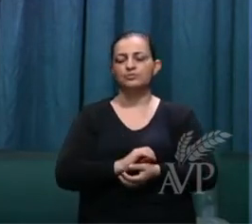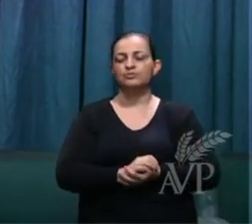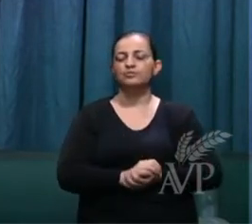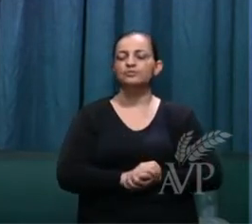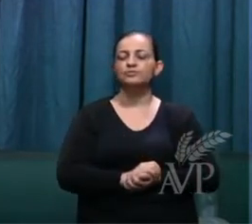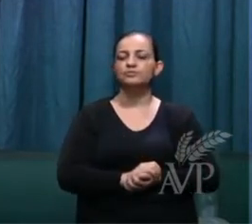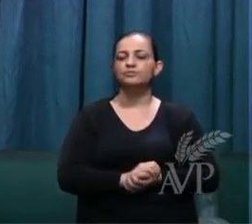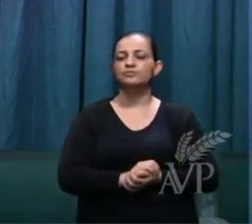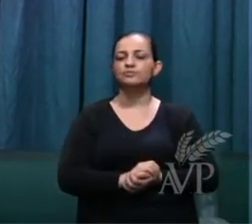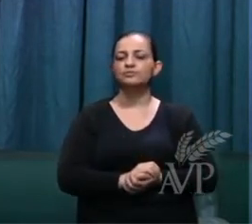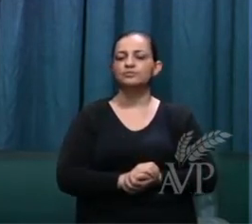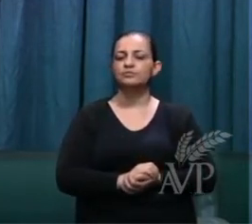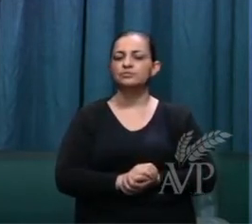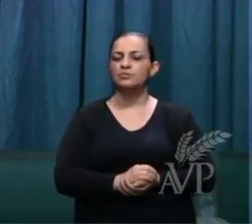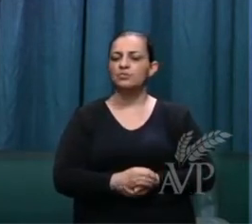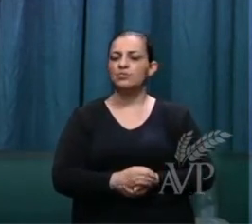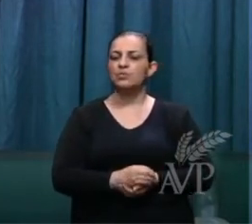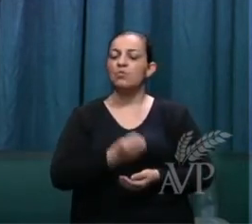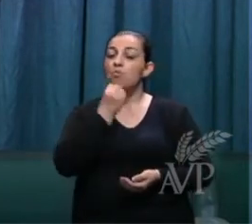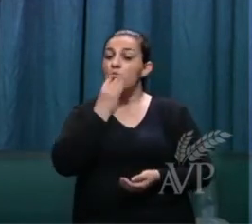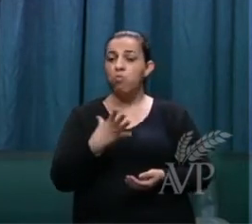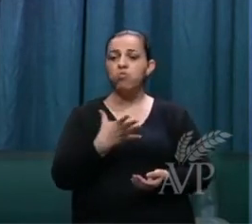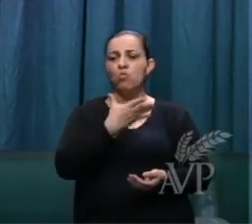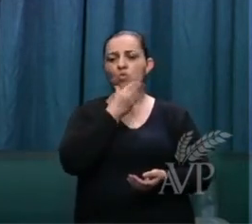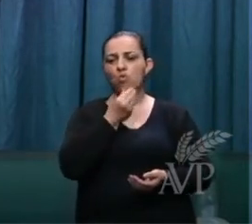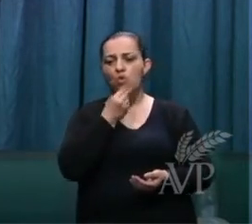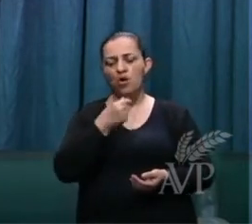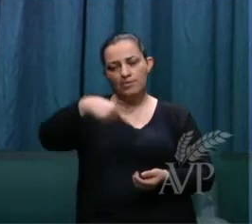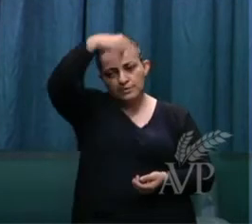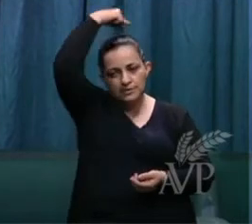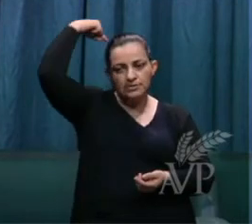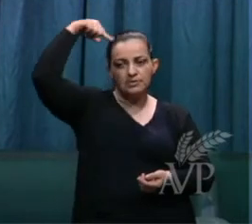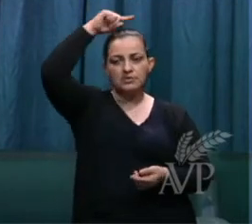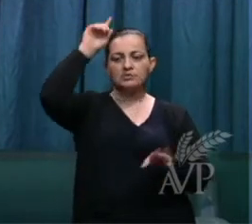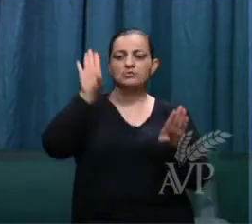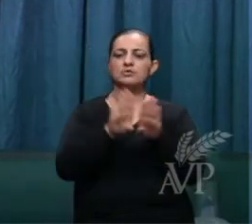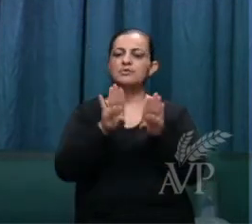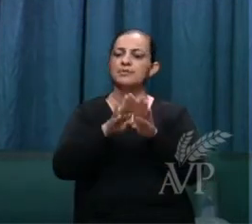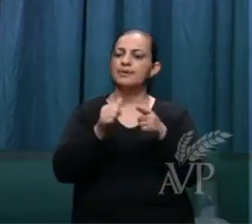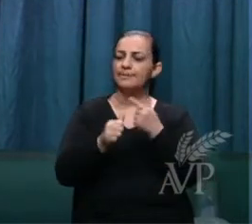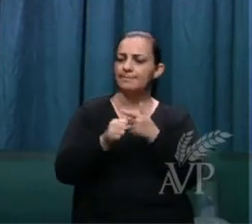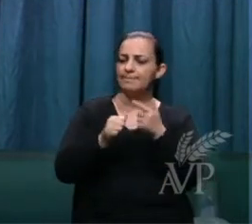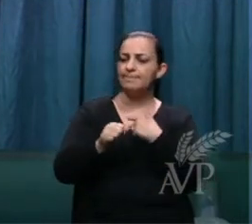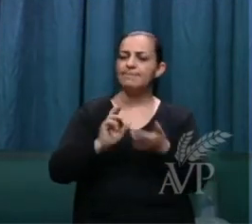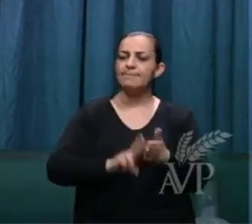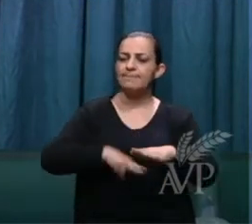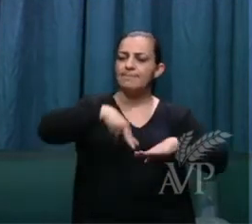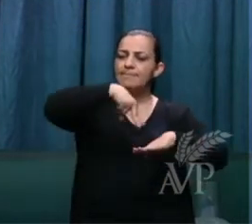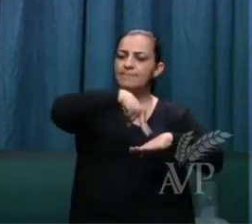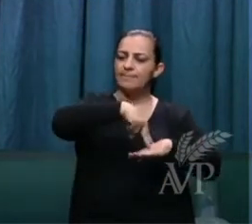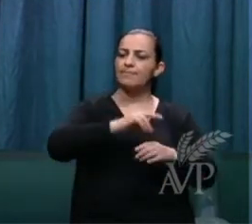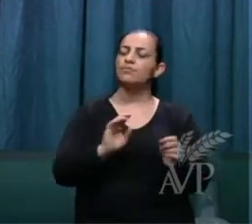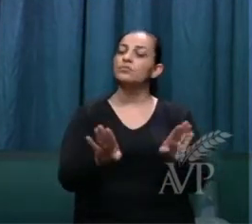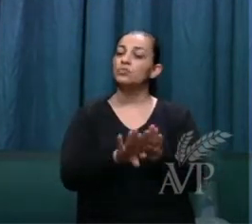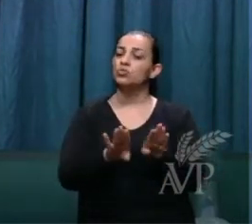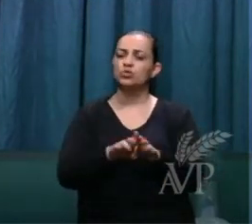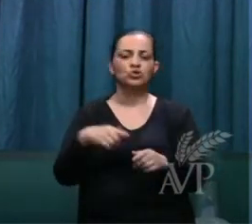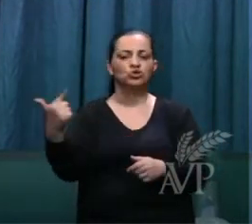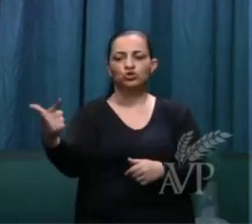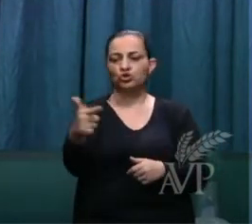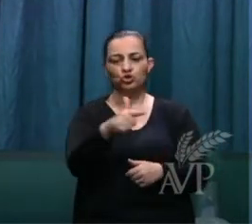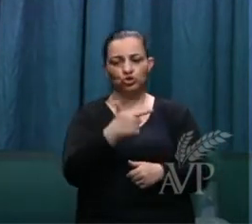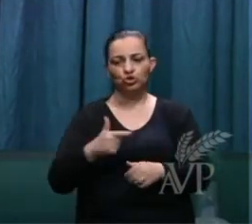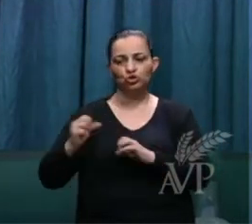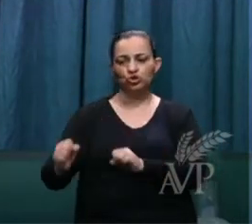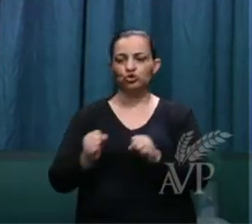bem aventurado e santo aquele que tem parte na primeira ressurreição sobre estes não tem poder